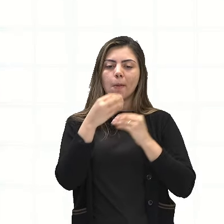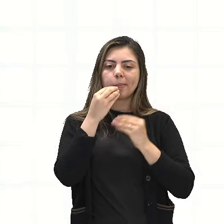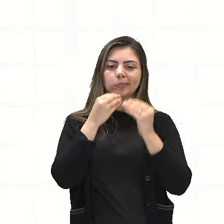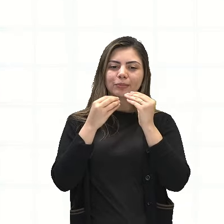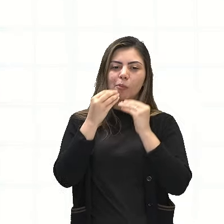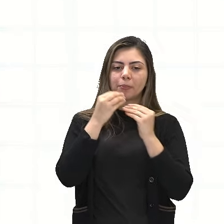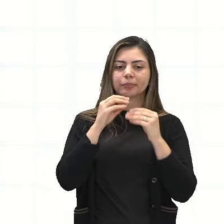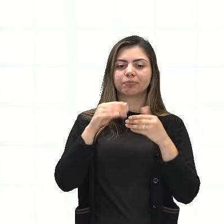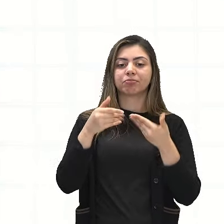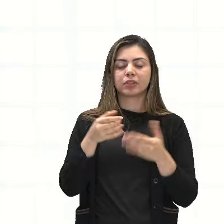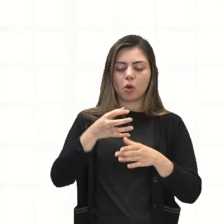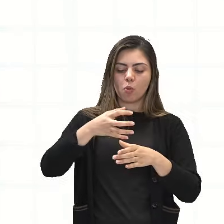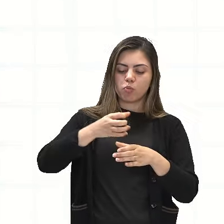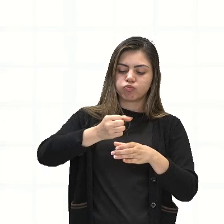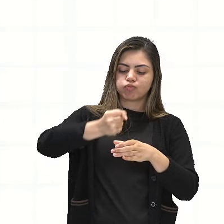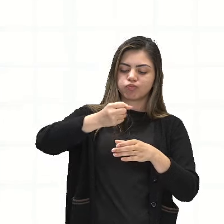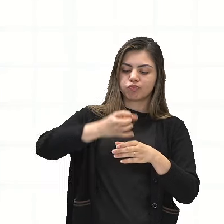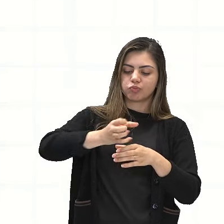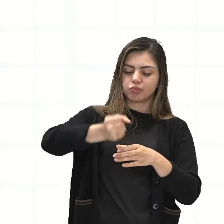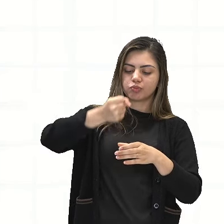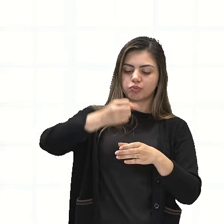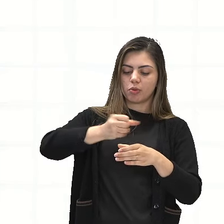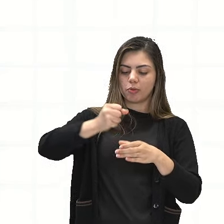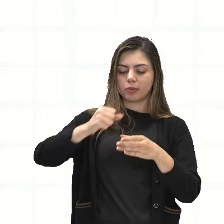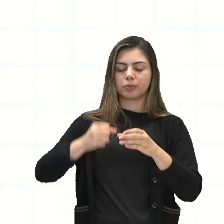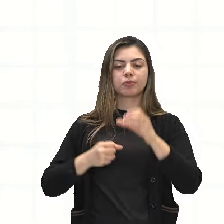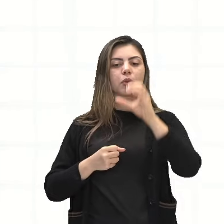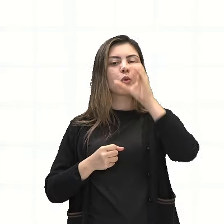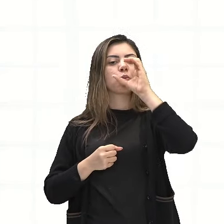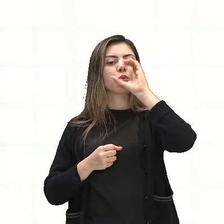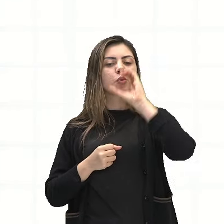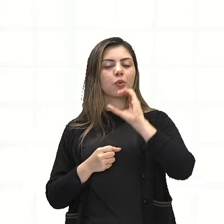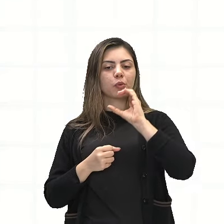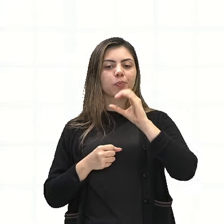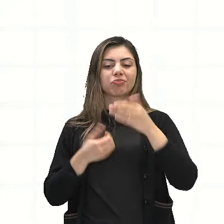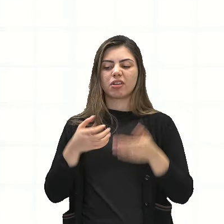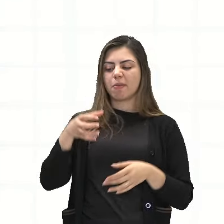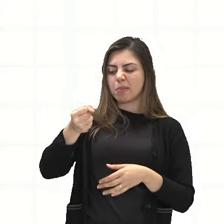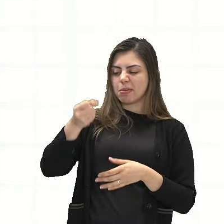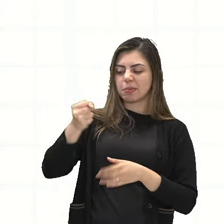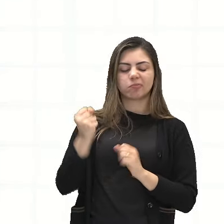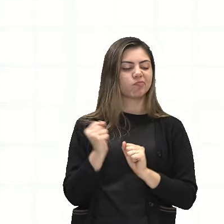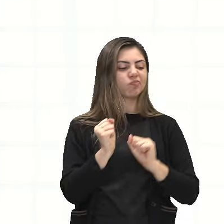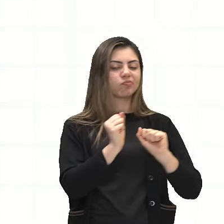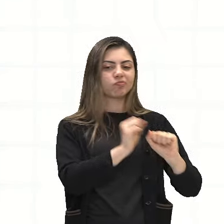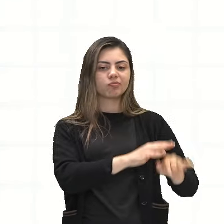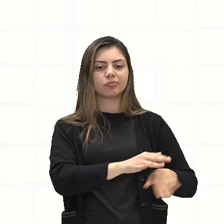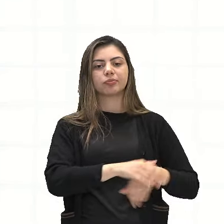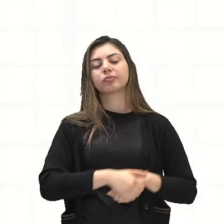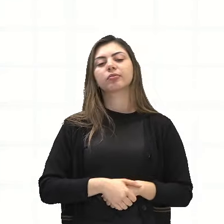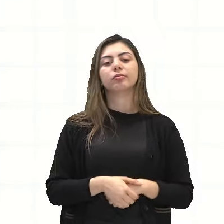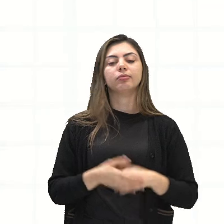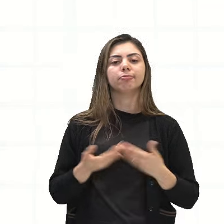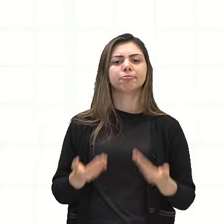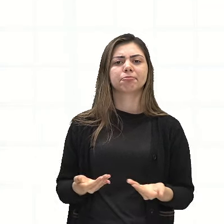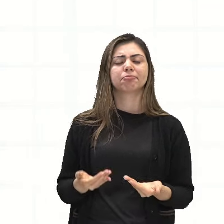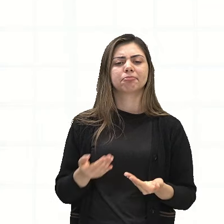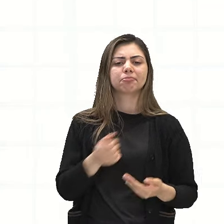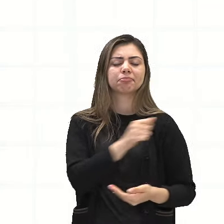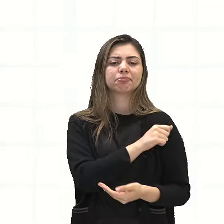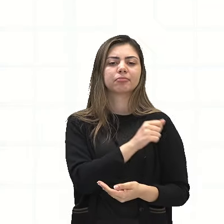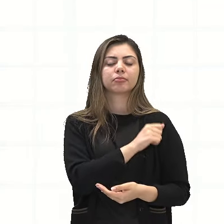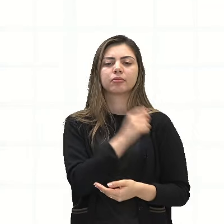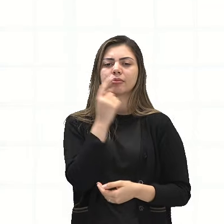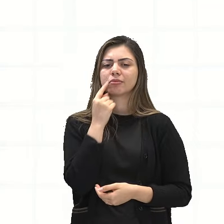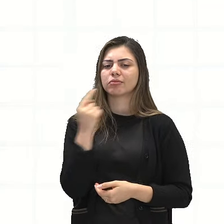ao caldo a escorrer goela abaixo, bagaço rejeitado. Então, turmas, aqui